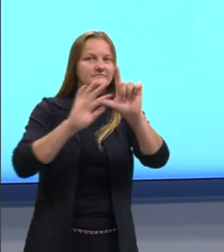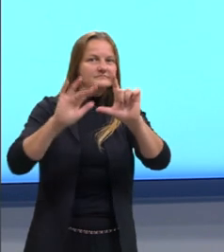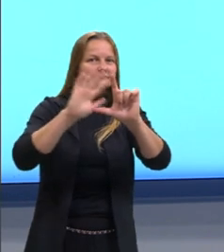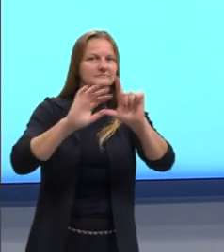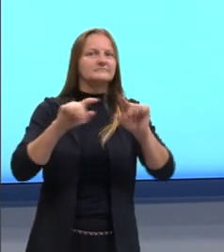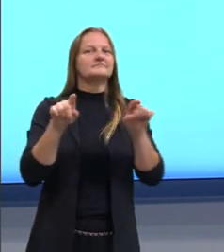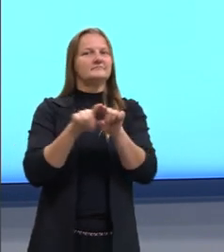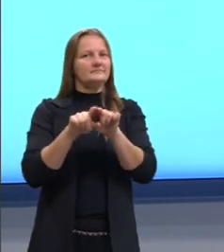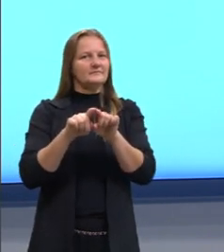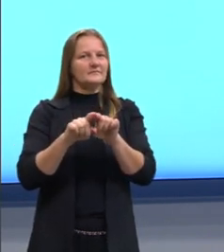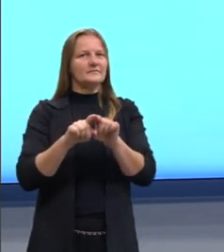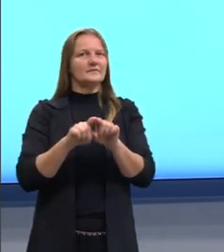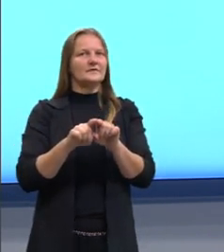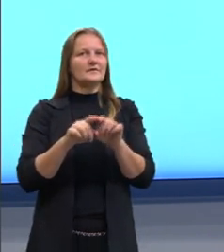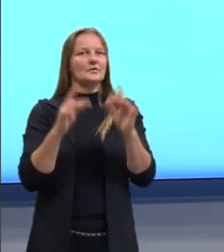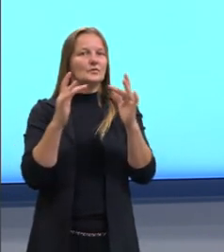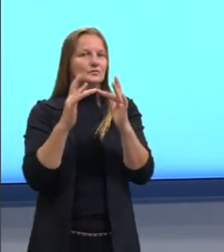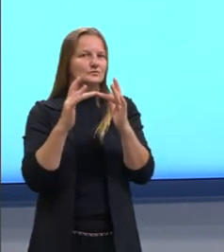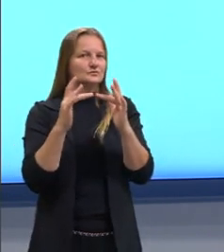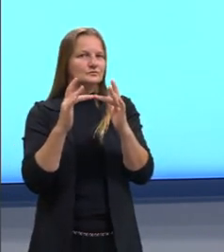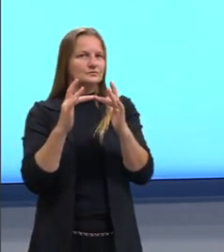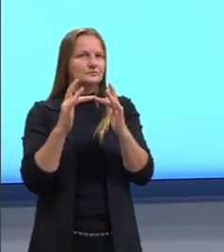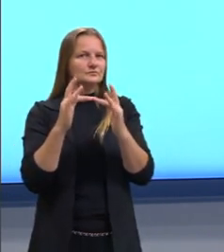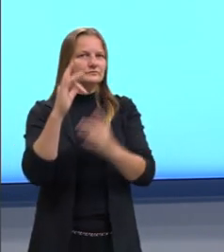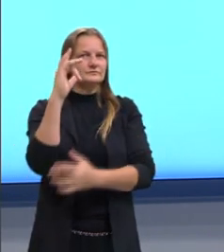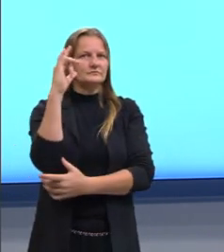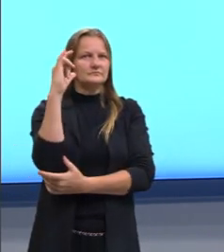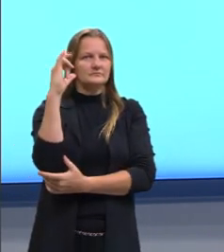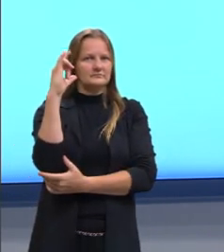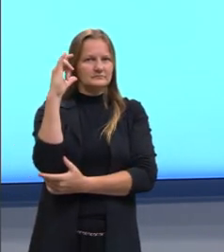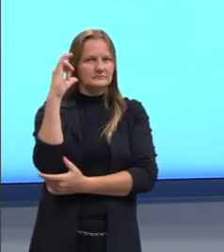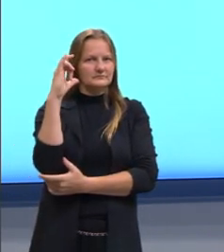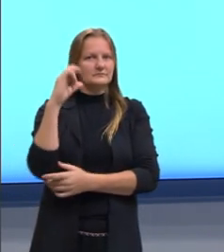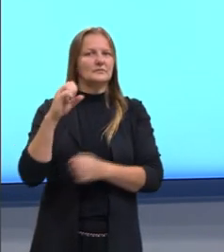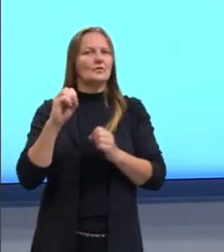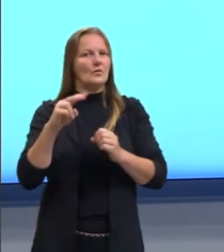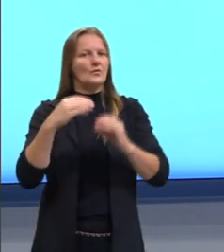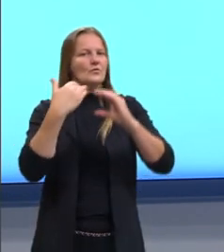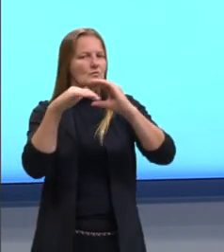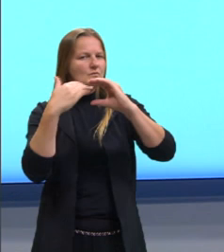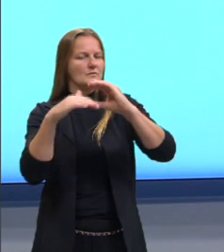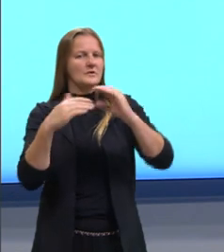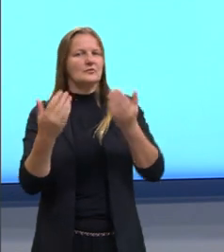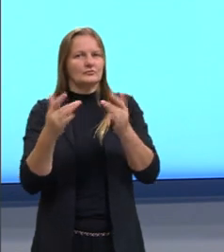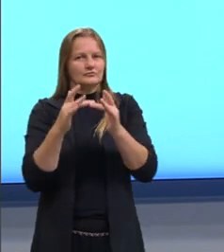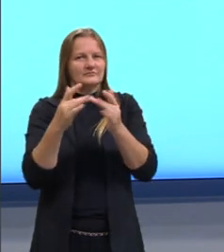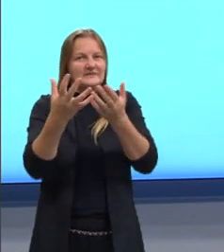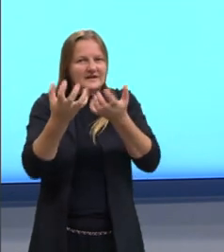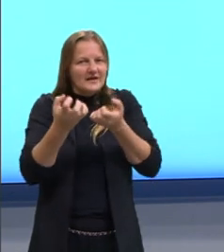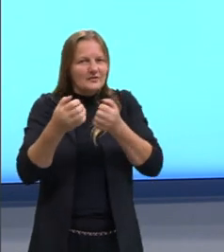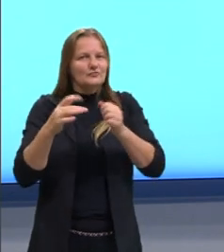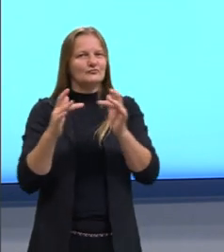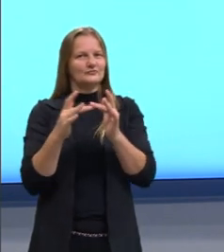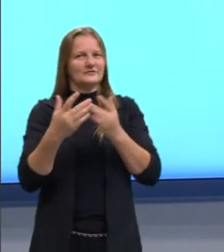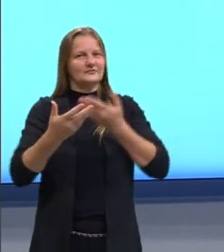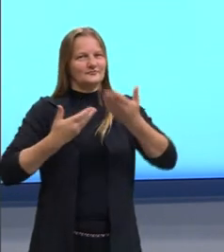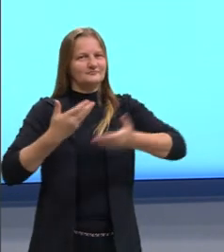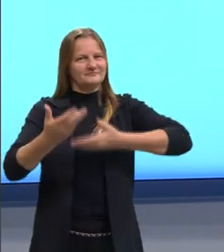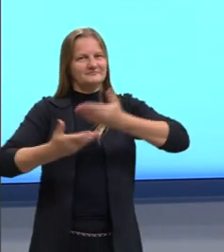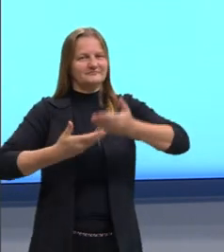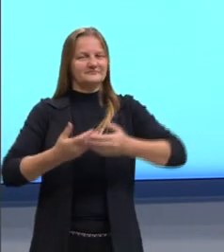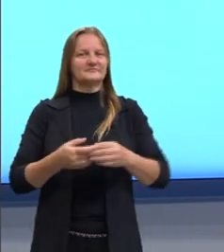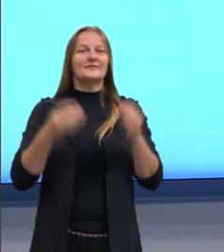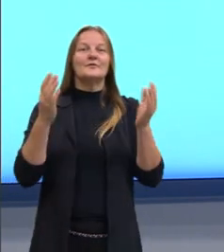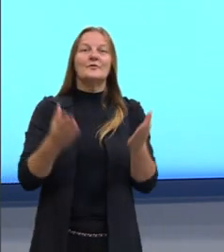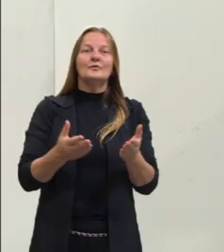ou, então, utilizar, então, aqui o Instagram ou o e-mail, então, caso queiram entrar em contato comigo. Hoje